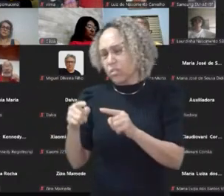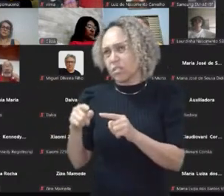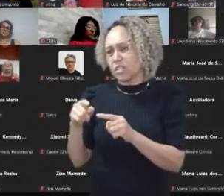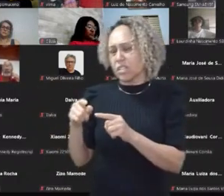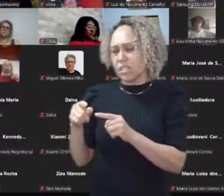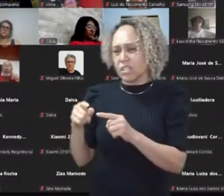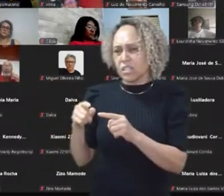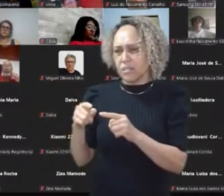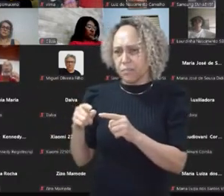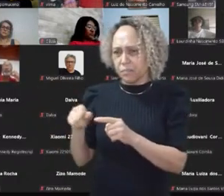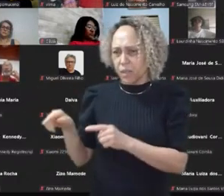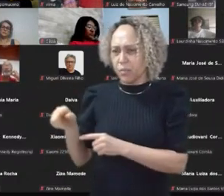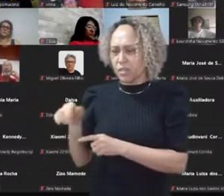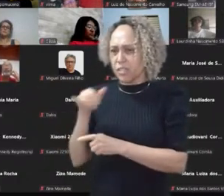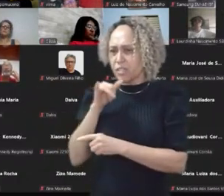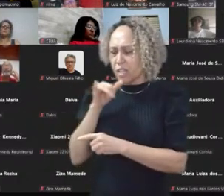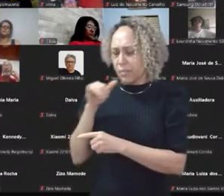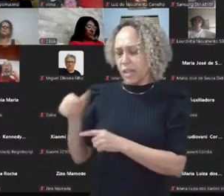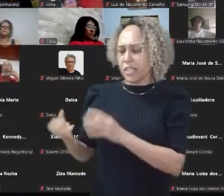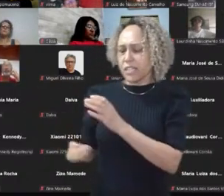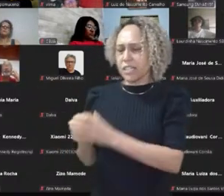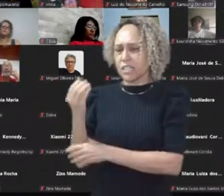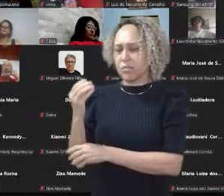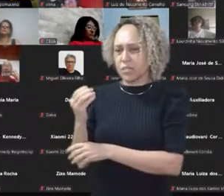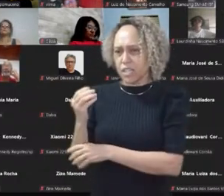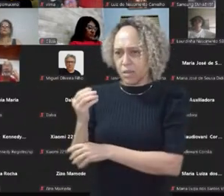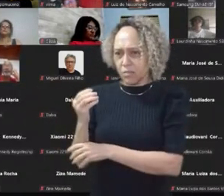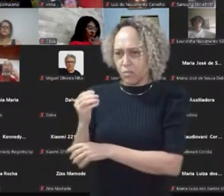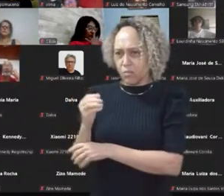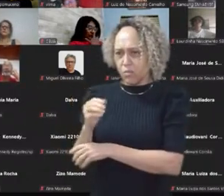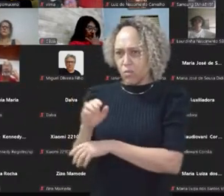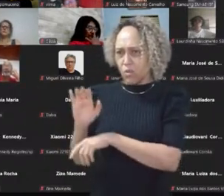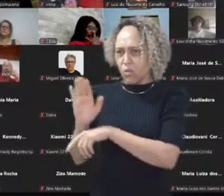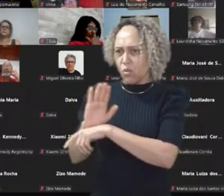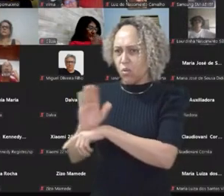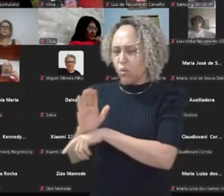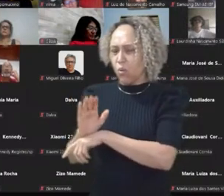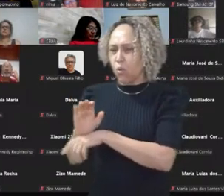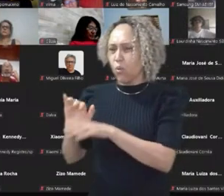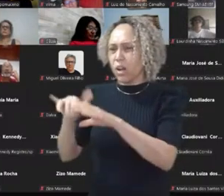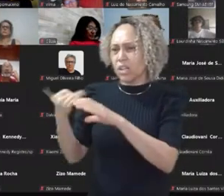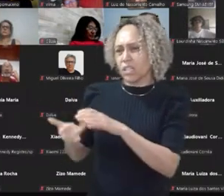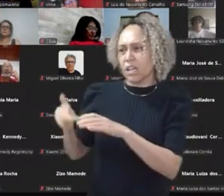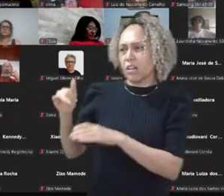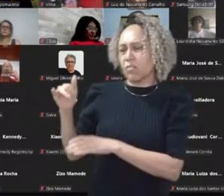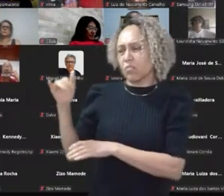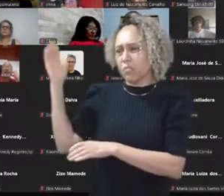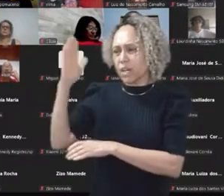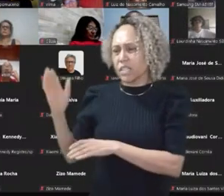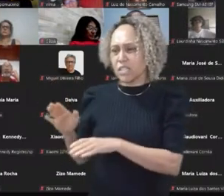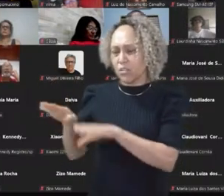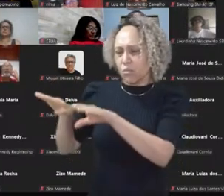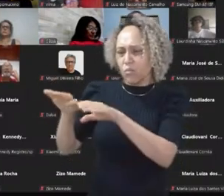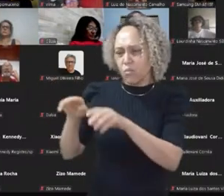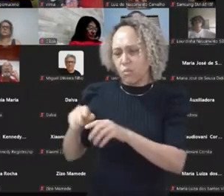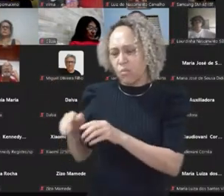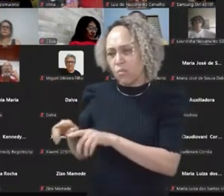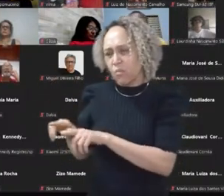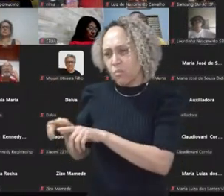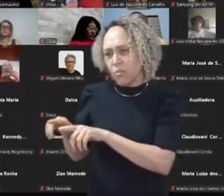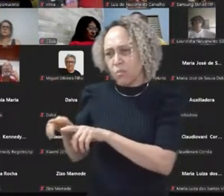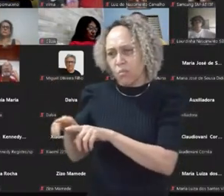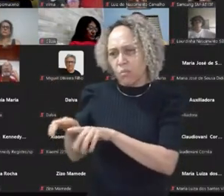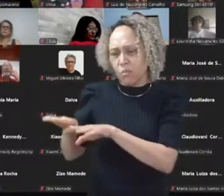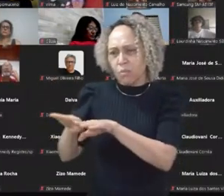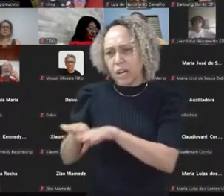quando eles vão para uma estrutura, vão disputar os quartéis, vão disputar as igrejas, vão disputar... Eles estão colocando ali, em prática, o que a